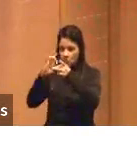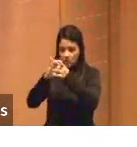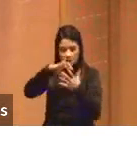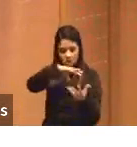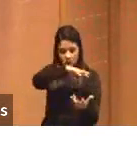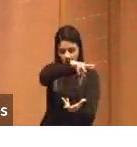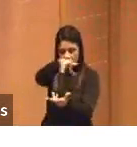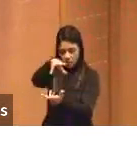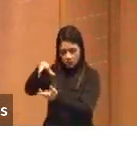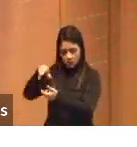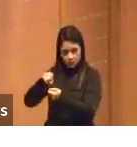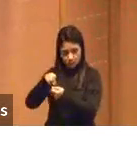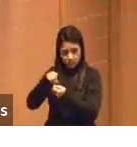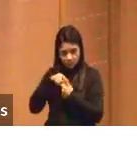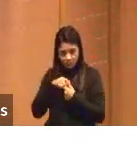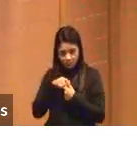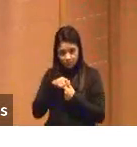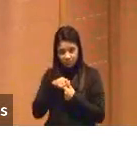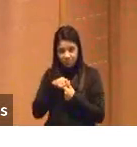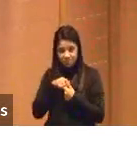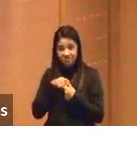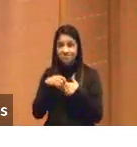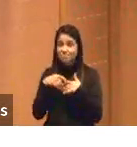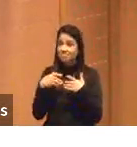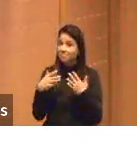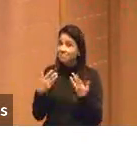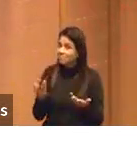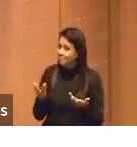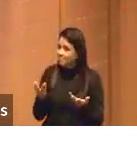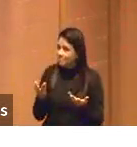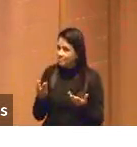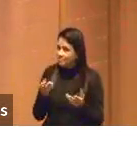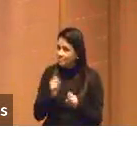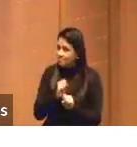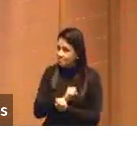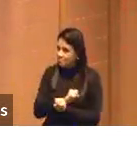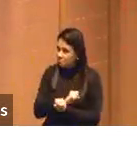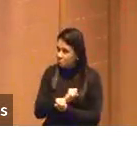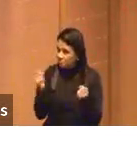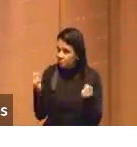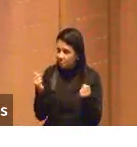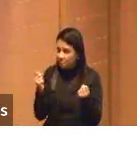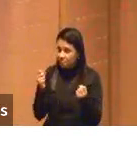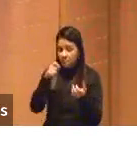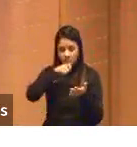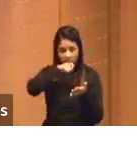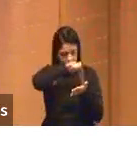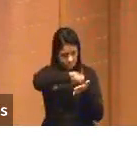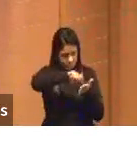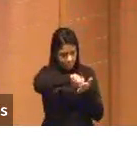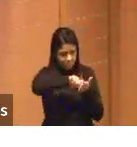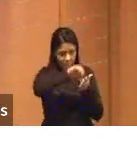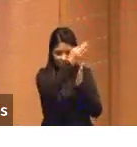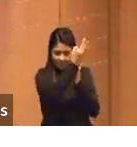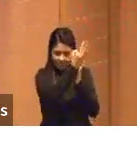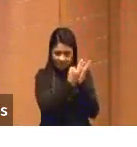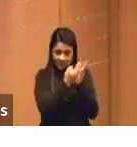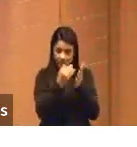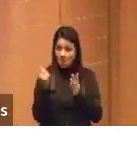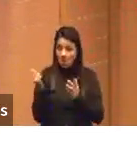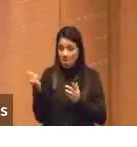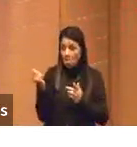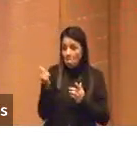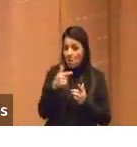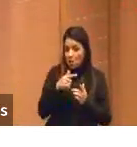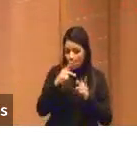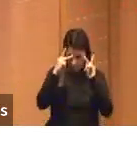Terra. Ou seja, não vai ter condições de que eu escreva um texto melhor do que a inteligência artificial,